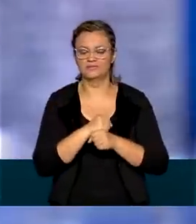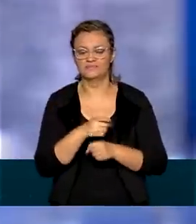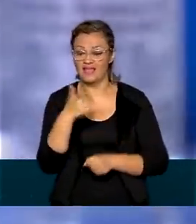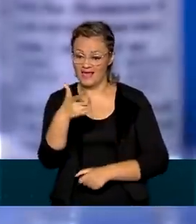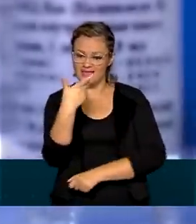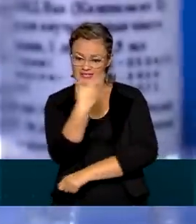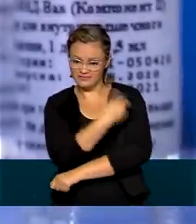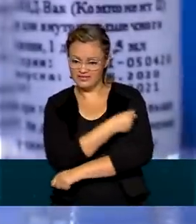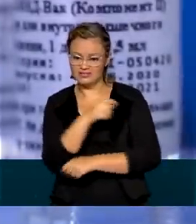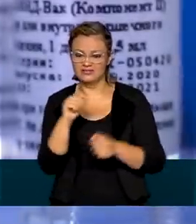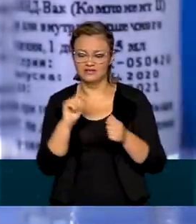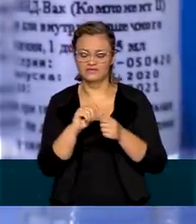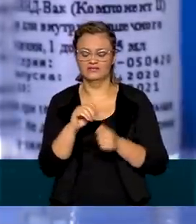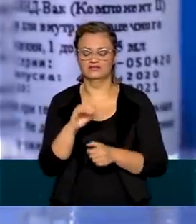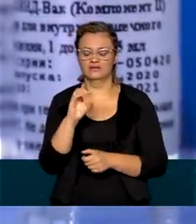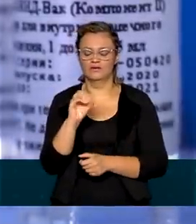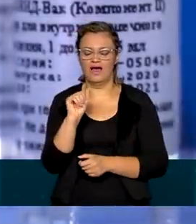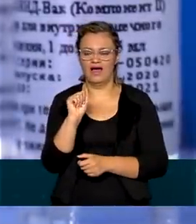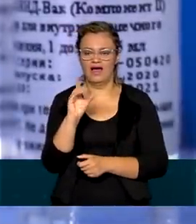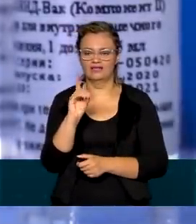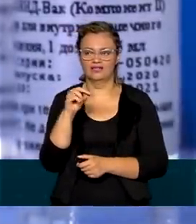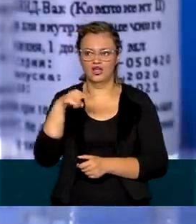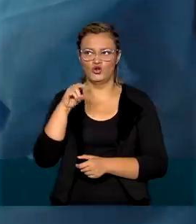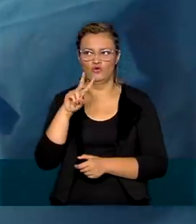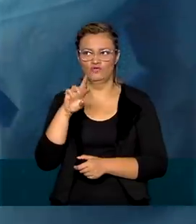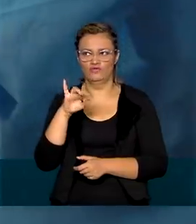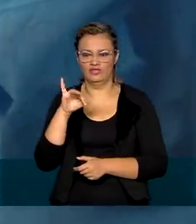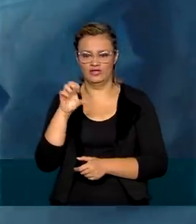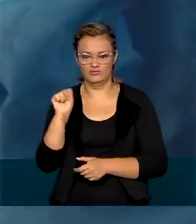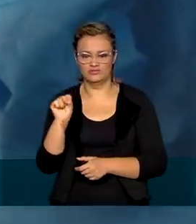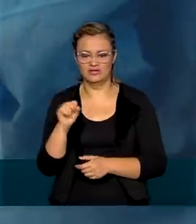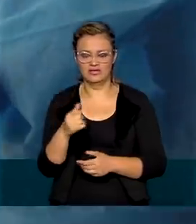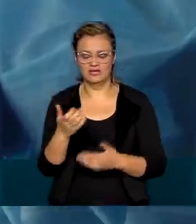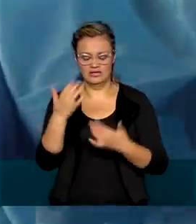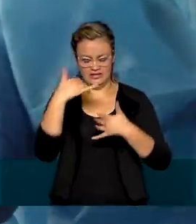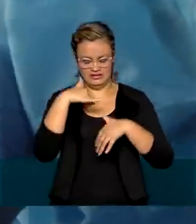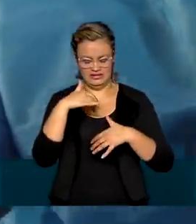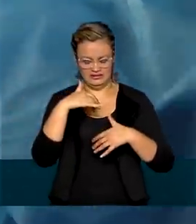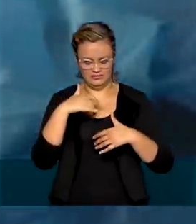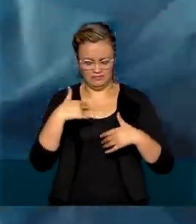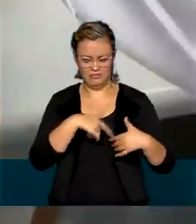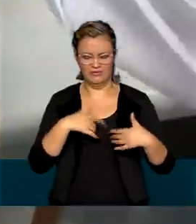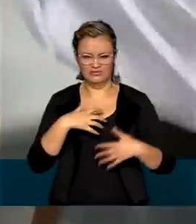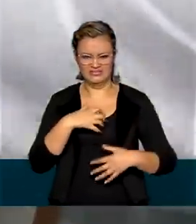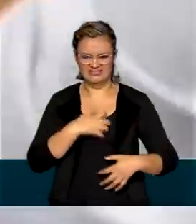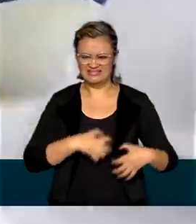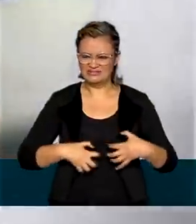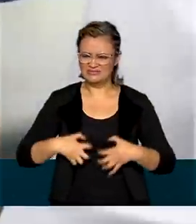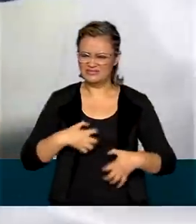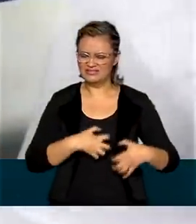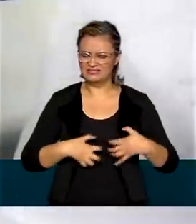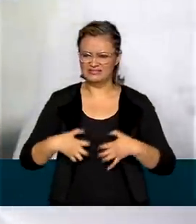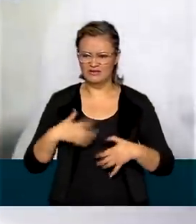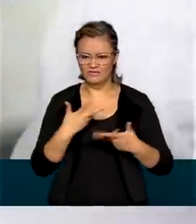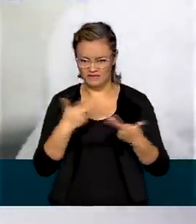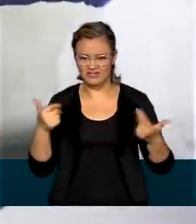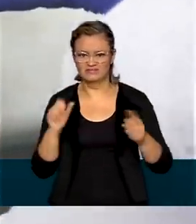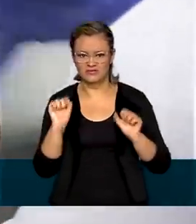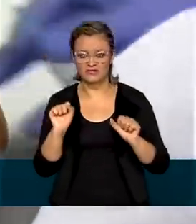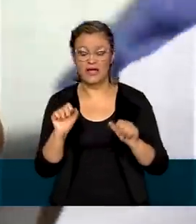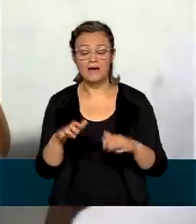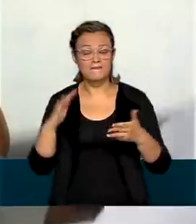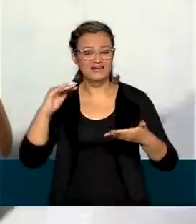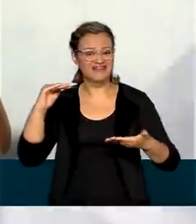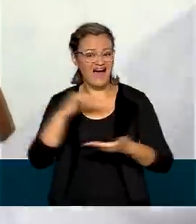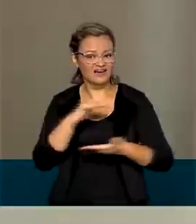russa é feita com adenovírus, que causam infecções respiratórias e intestinais em humanos. Mas, segundo a Anvisa, não